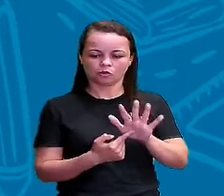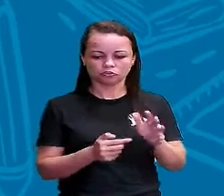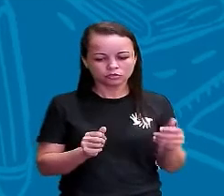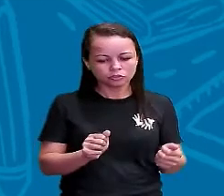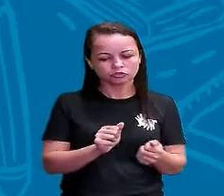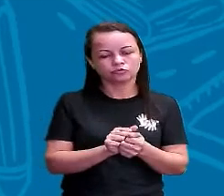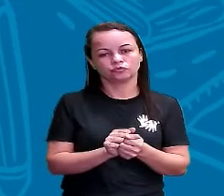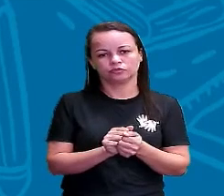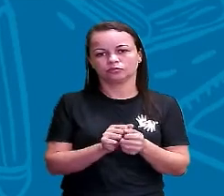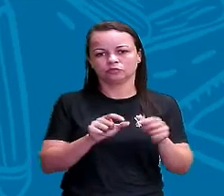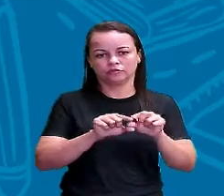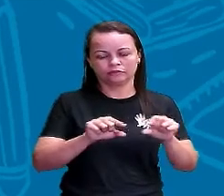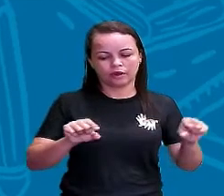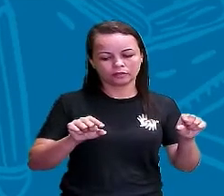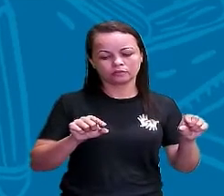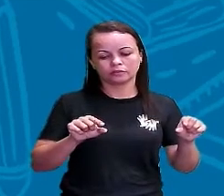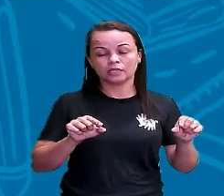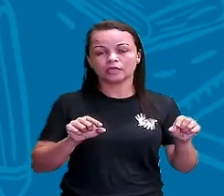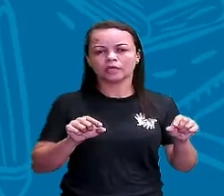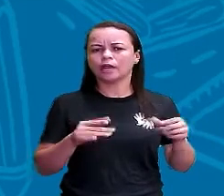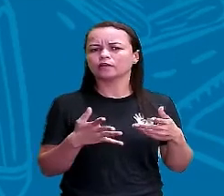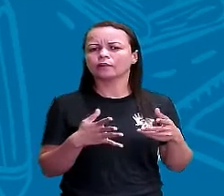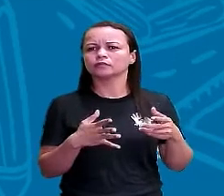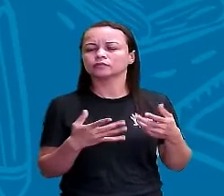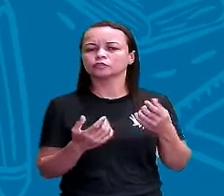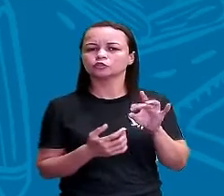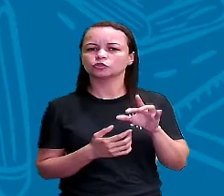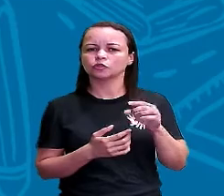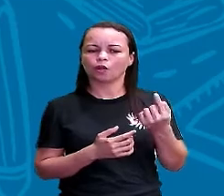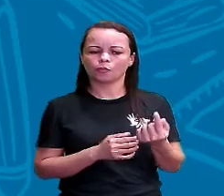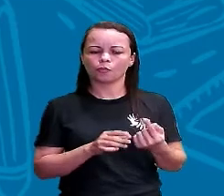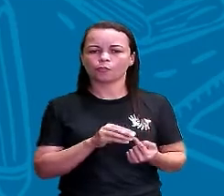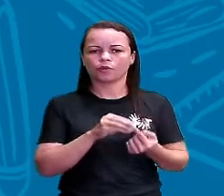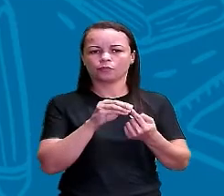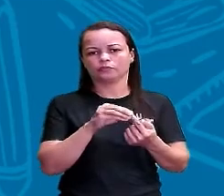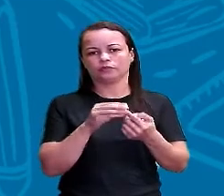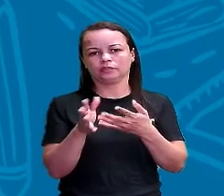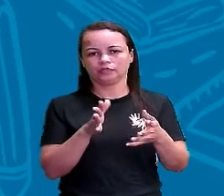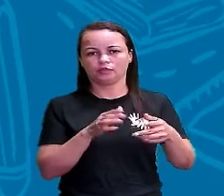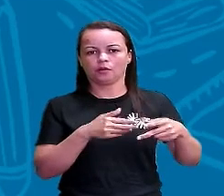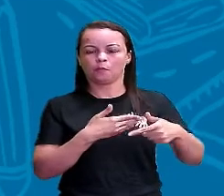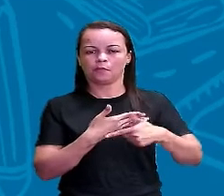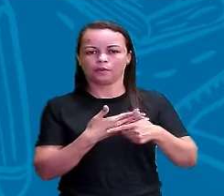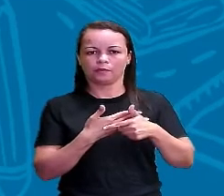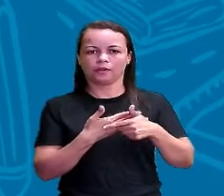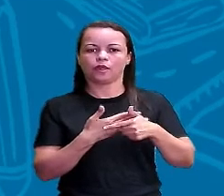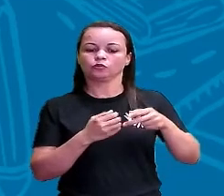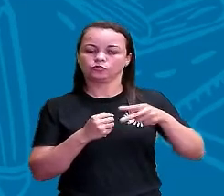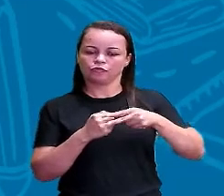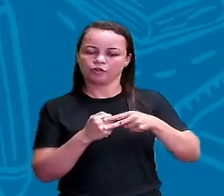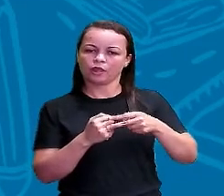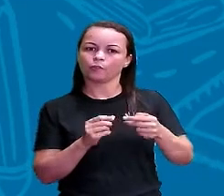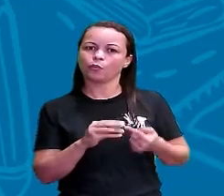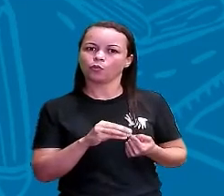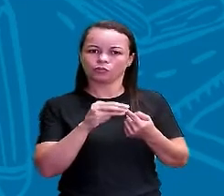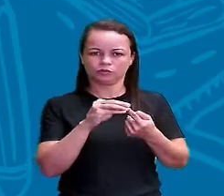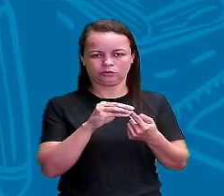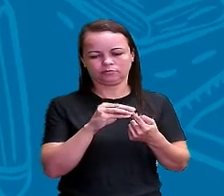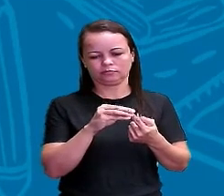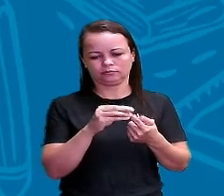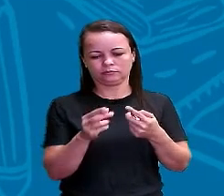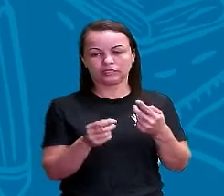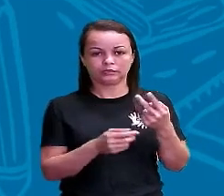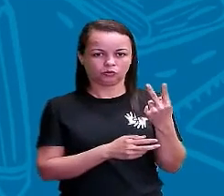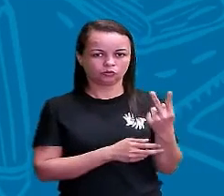transmitindo... Eles transmitem apenas uma ação verbal, desempenhando o papel de um único verbo. Então, locução é sempre